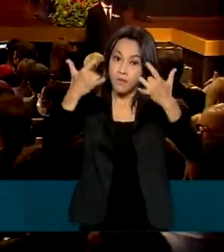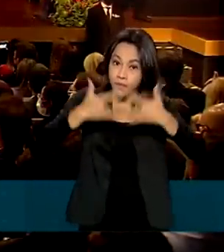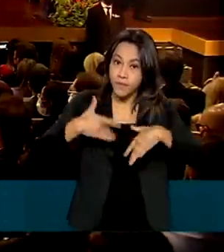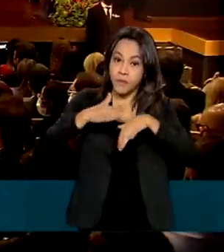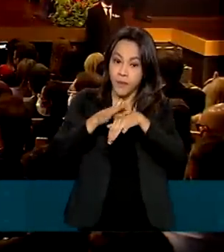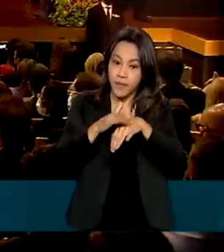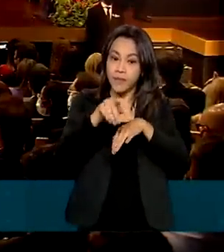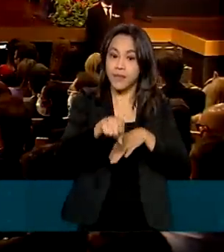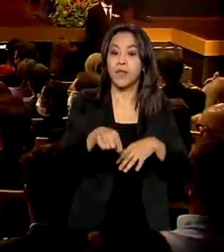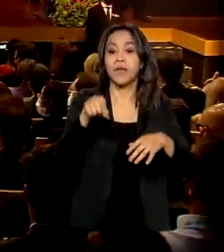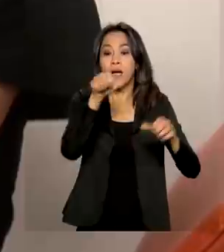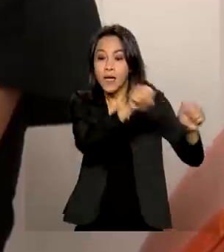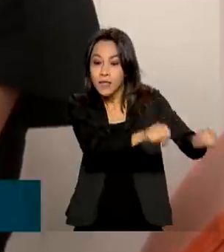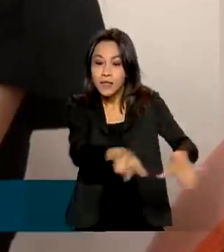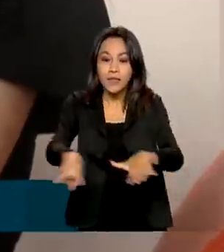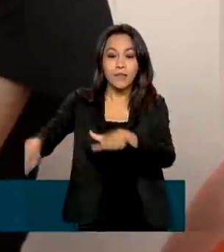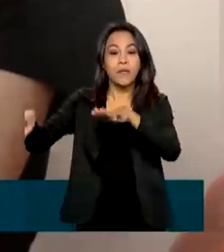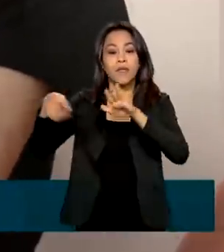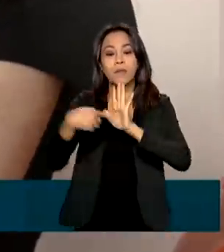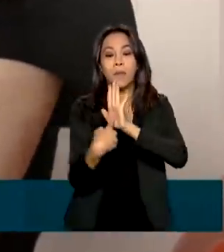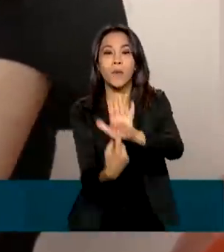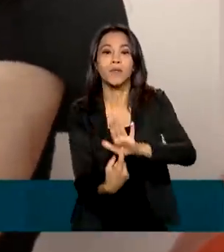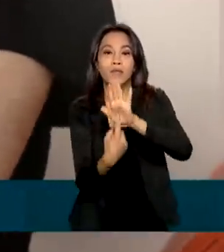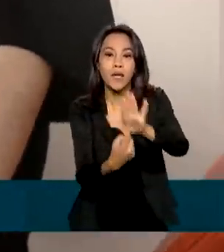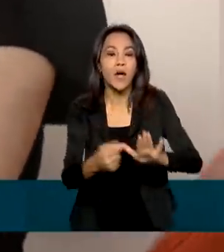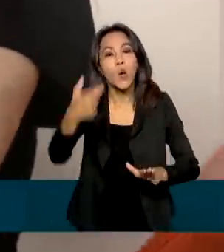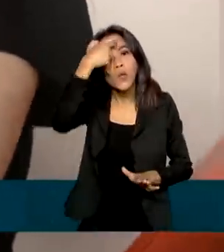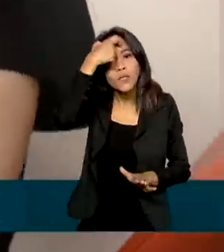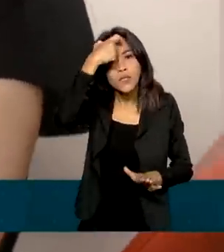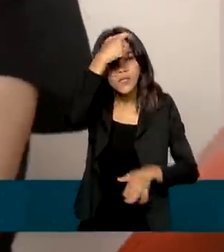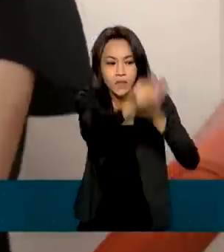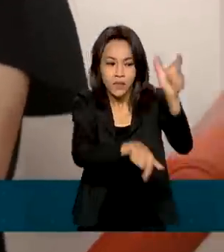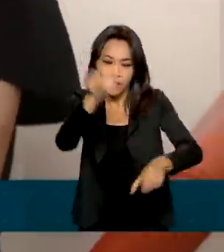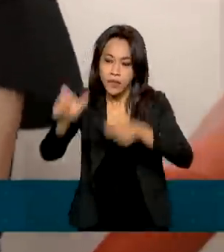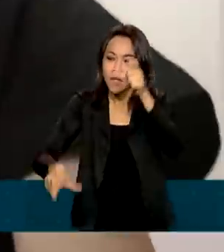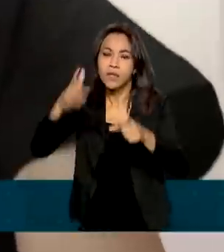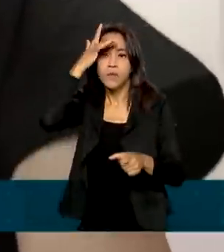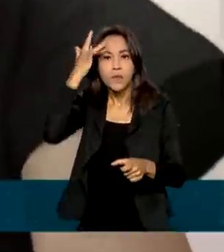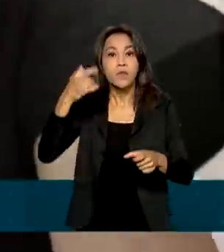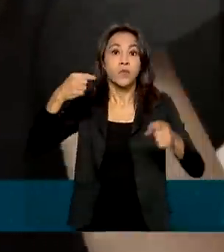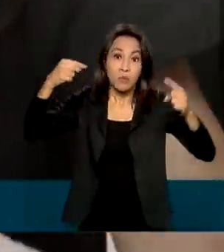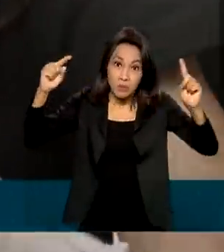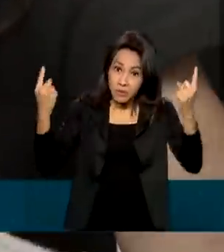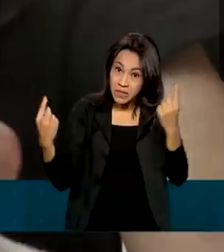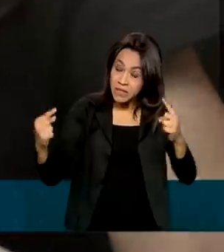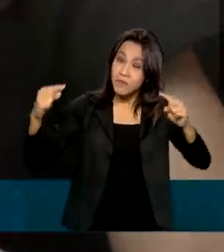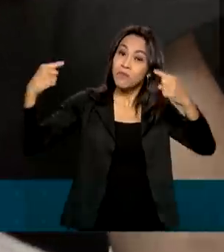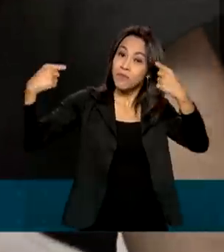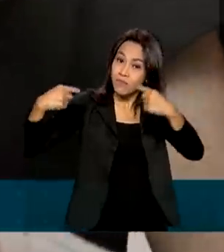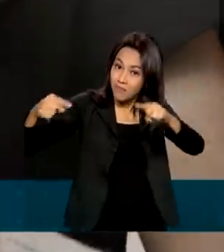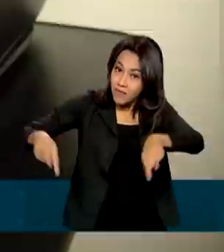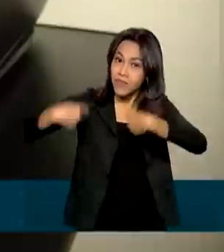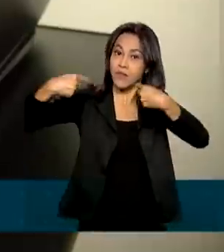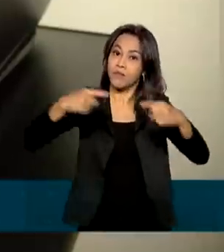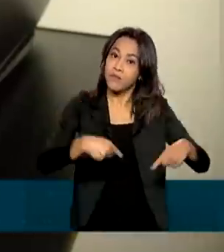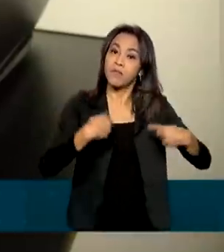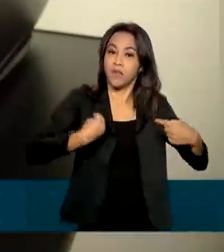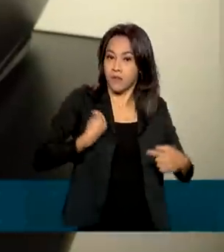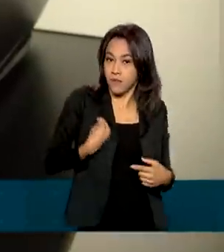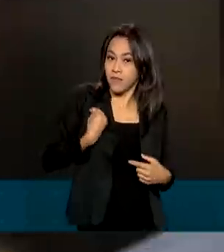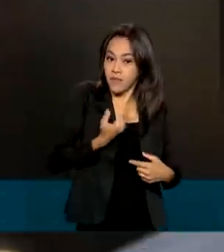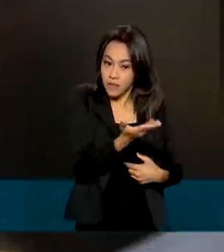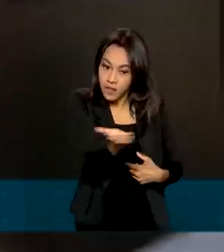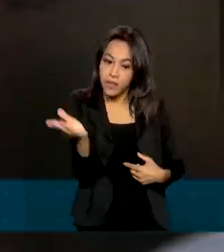a Jornada Cultural Rara. O objetivo é conscientizar a população sobre os desafios enfrentados pelos chamados raros e os